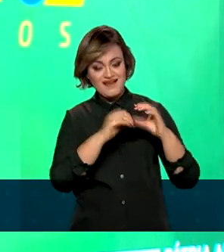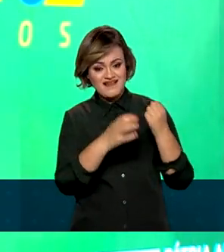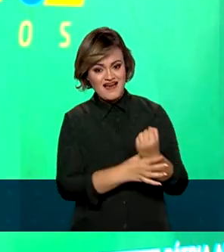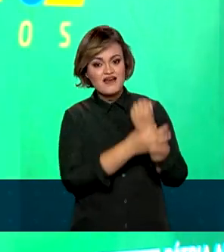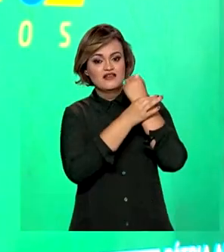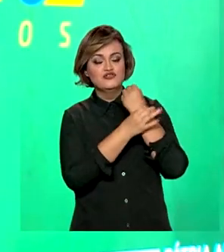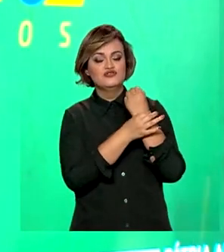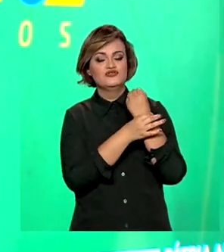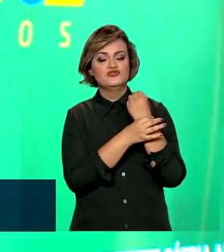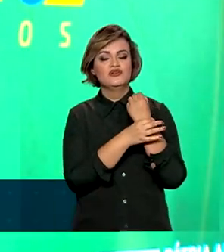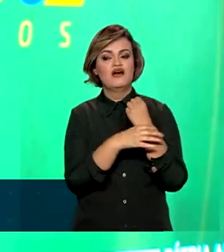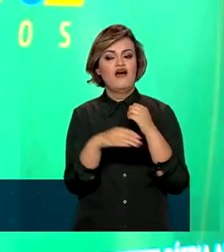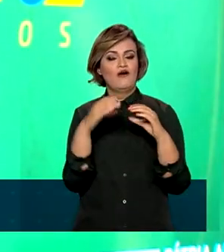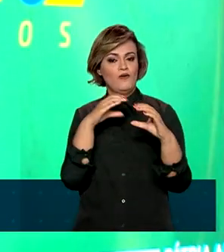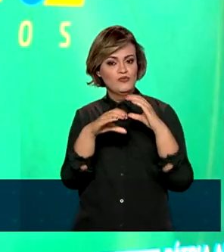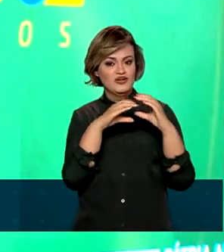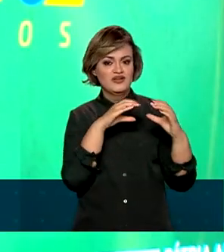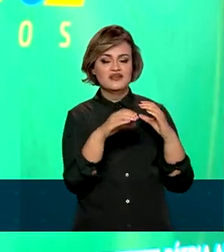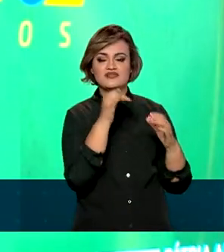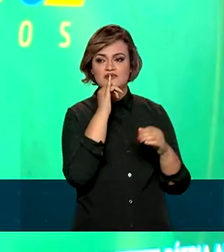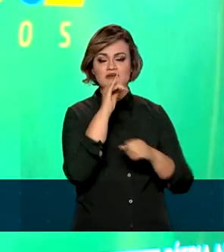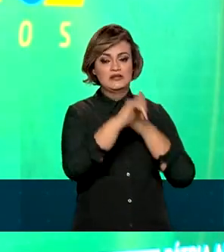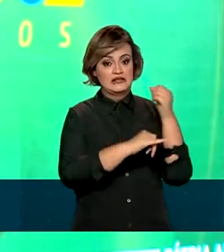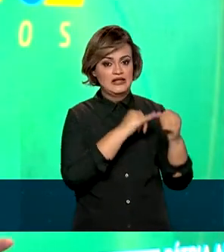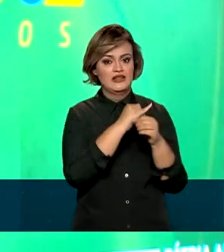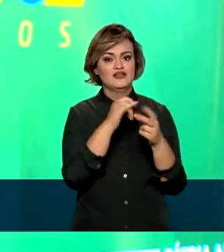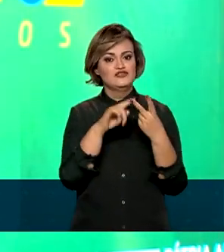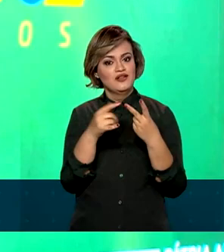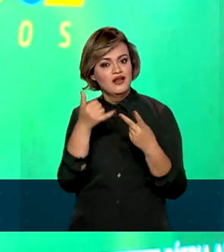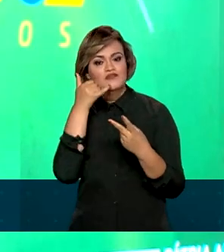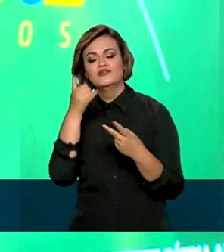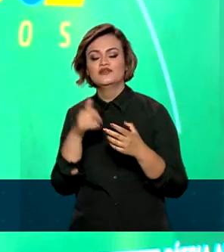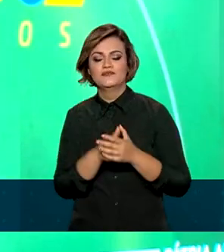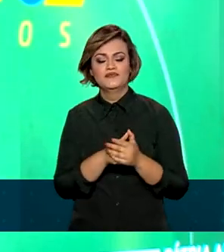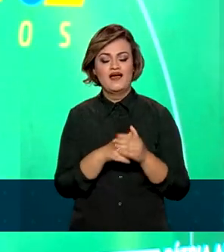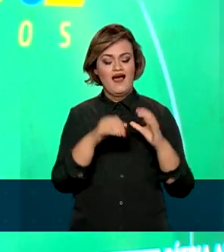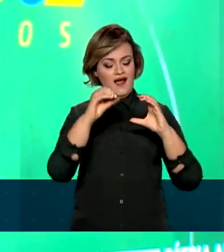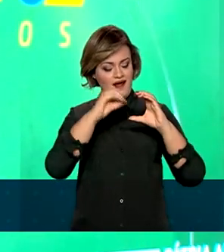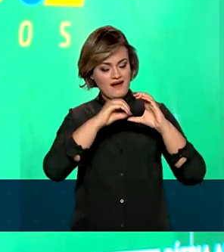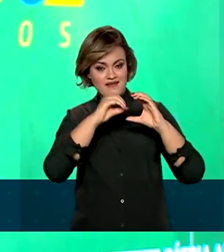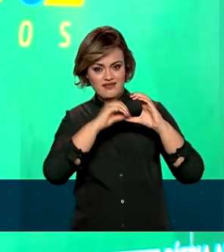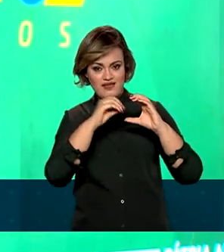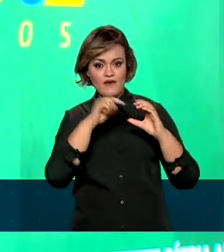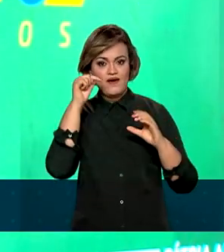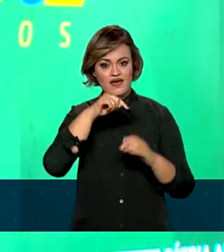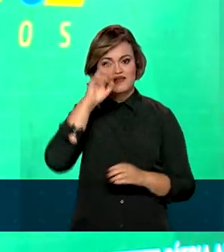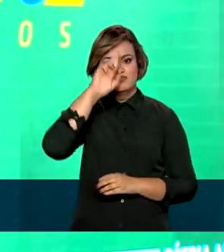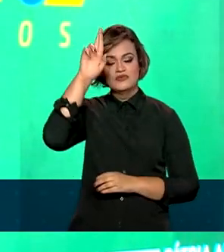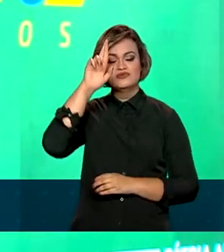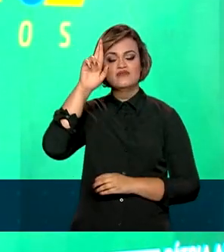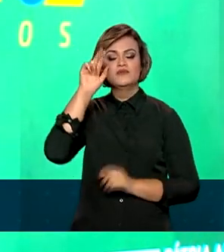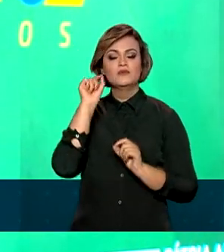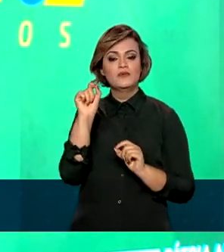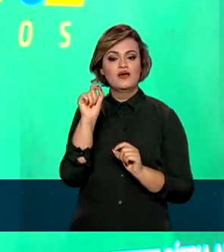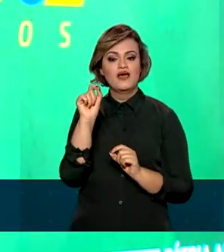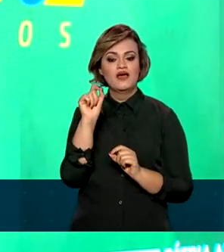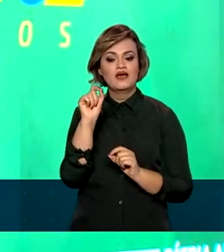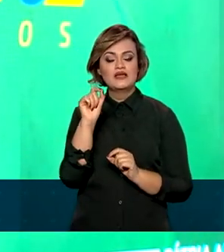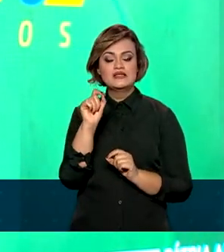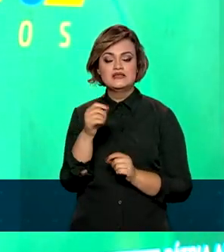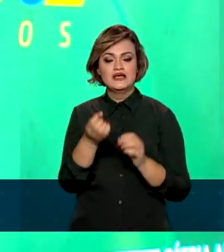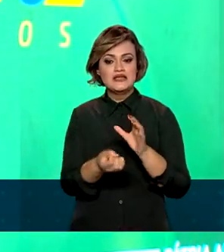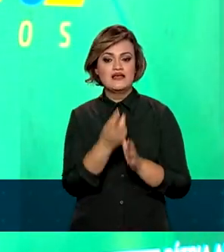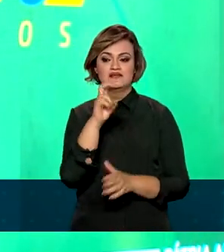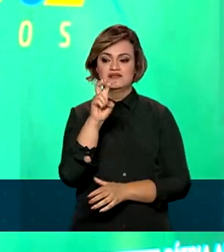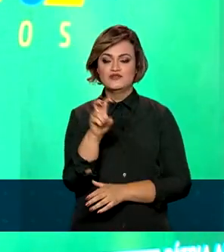telecomunicações no país, como a internet e a telefonia. A Anatel também é responsável pela implementação do 5G,